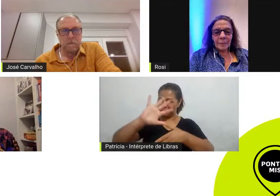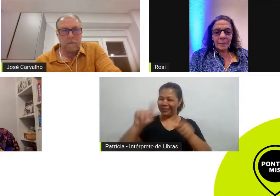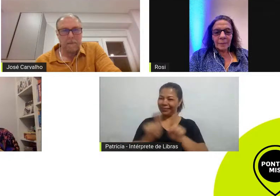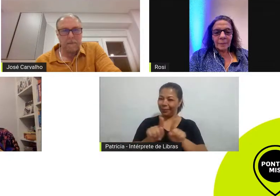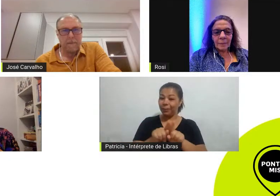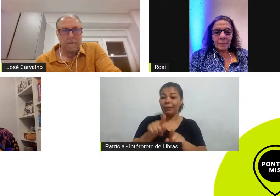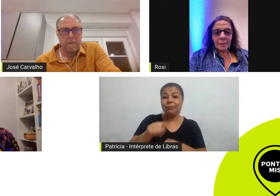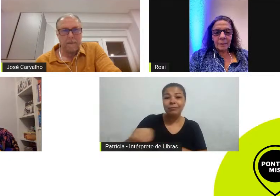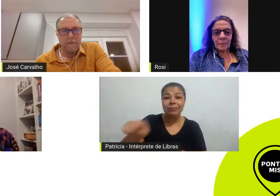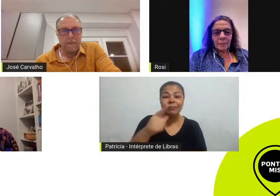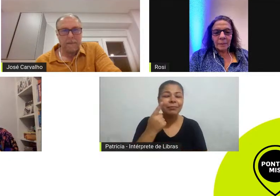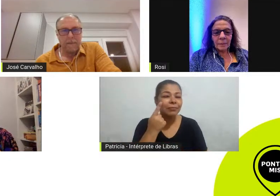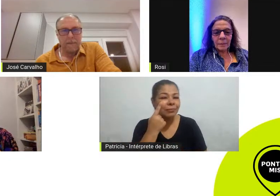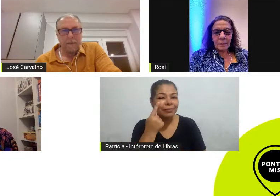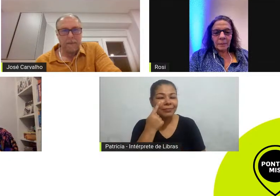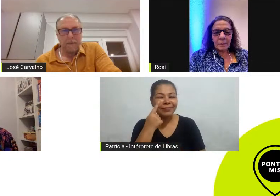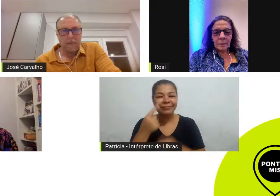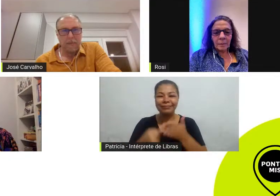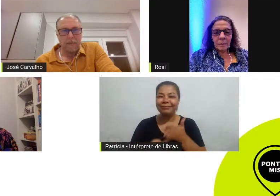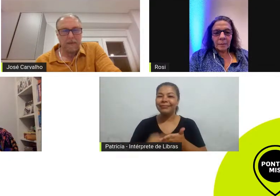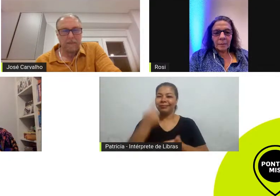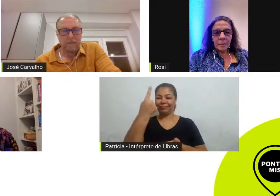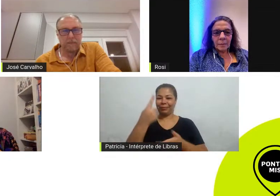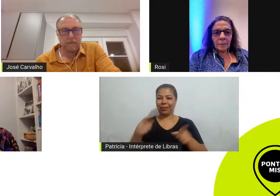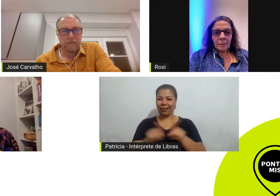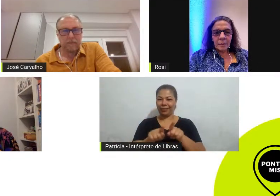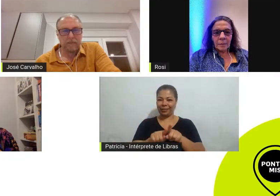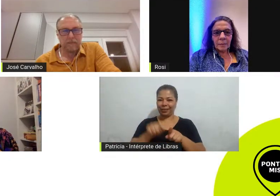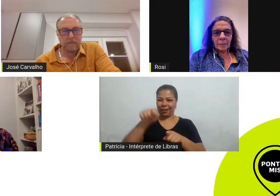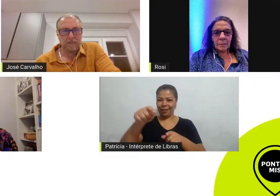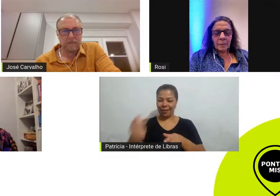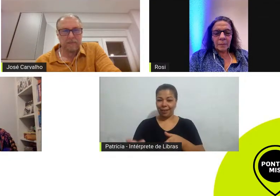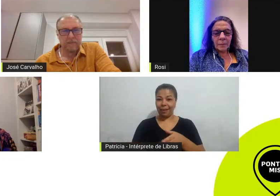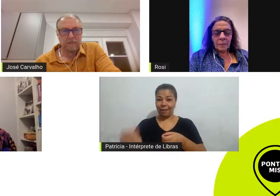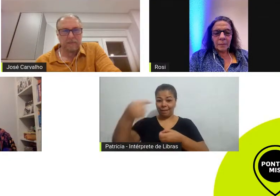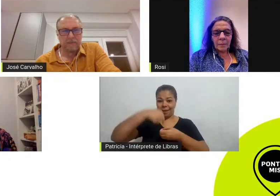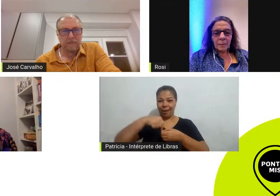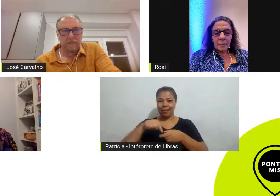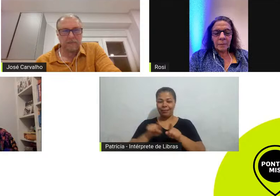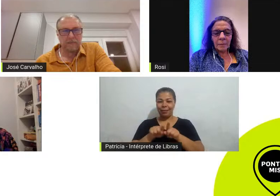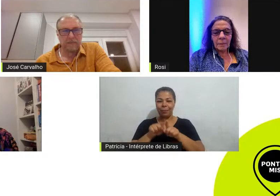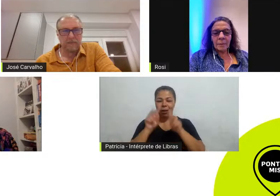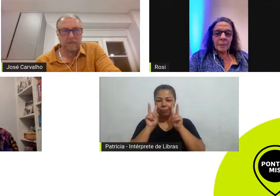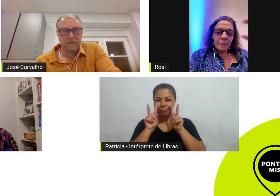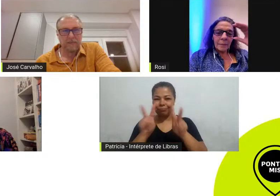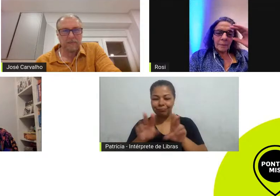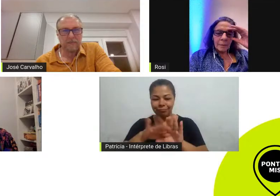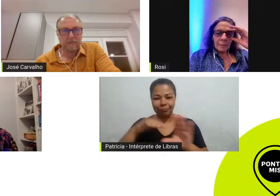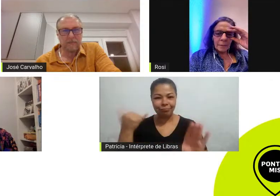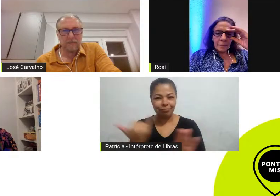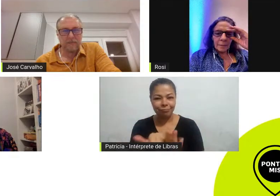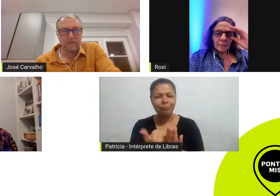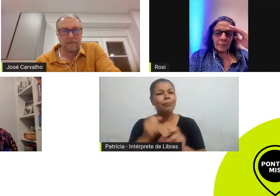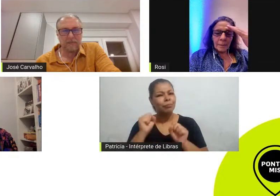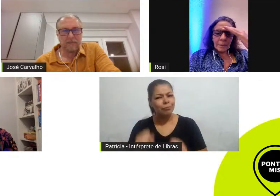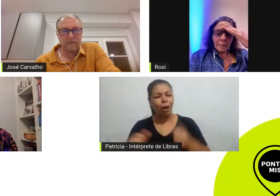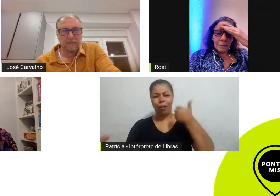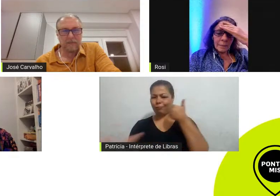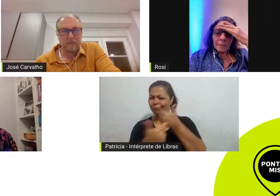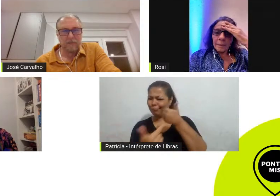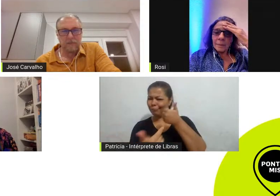você acessa o nosso canal aqui do YouTube seja muito bem-vindo também e curta sempre aí nossa programação a gente tem